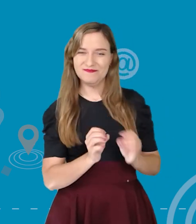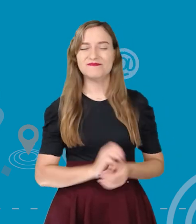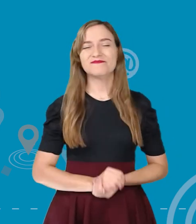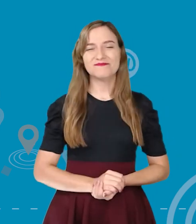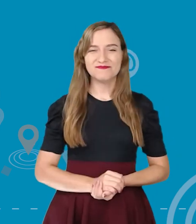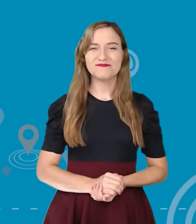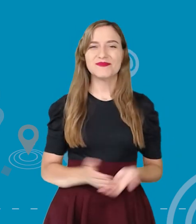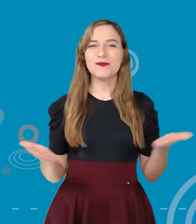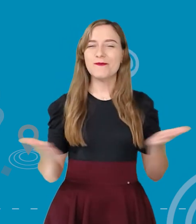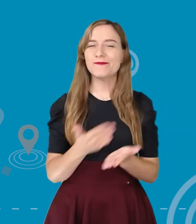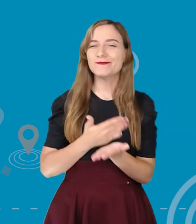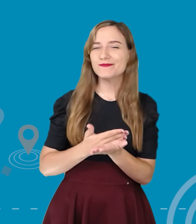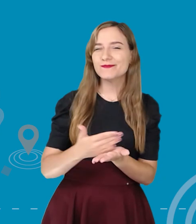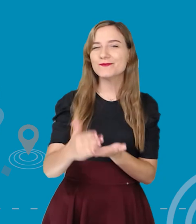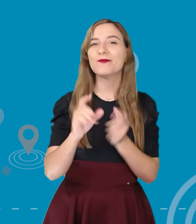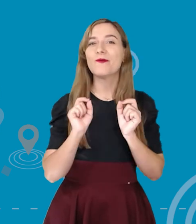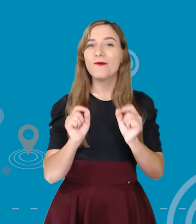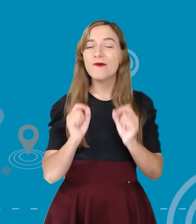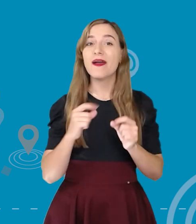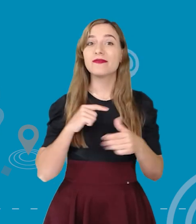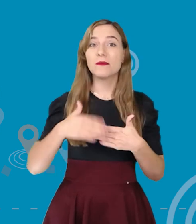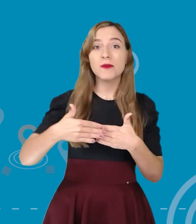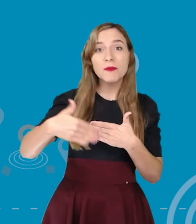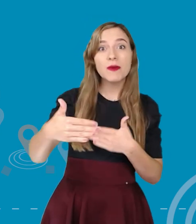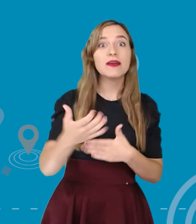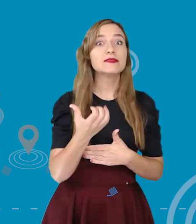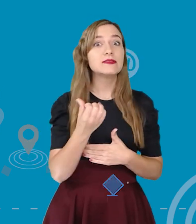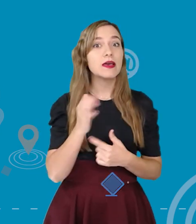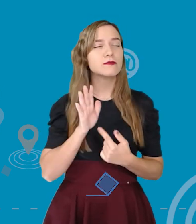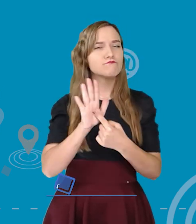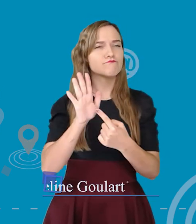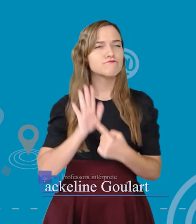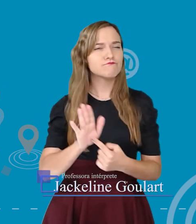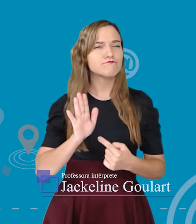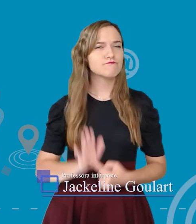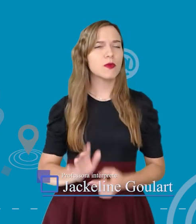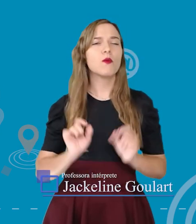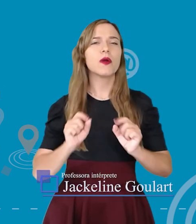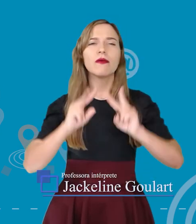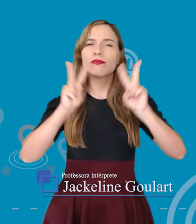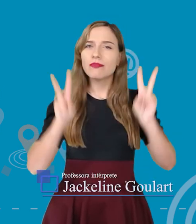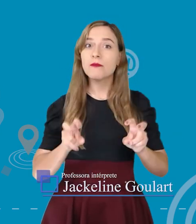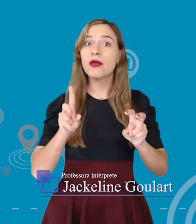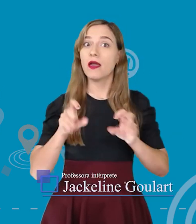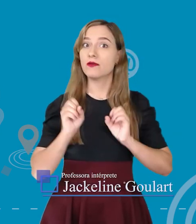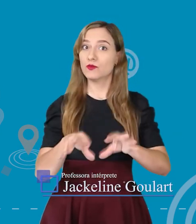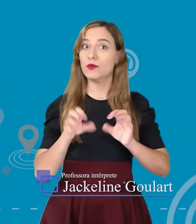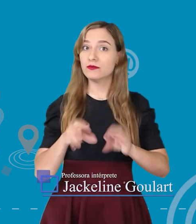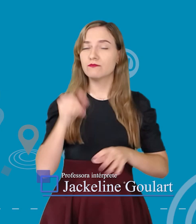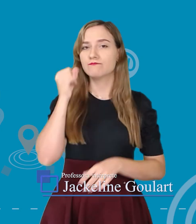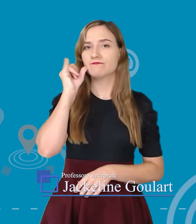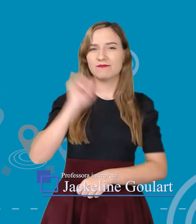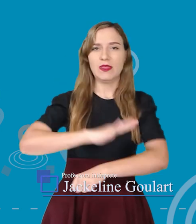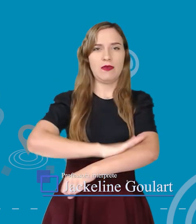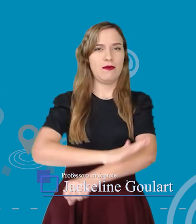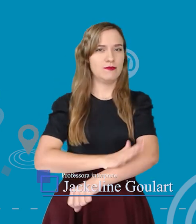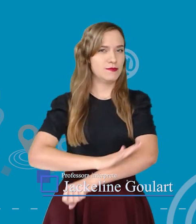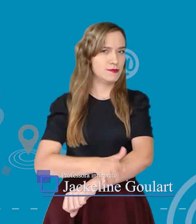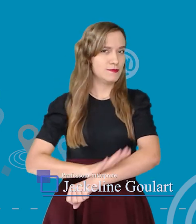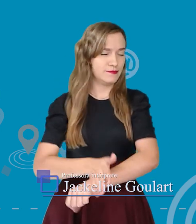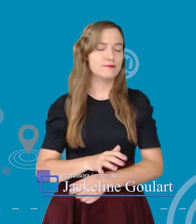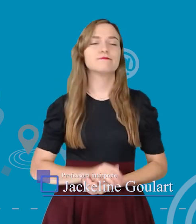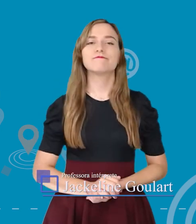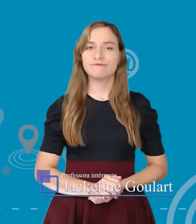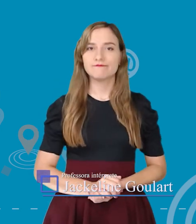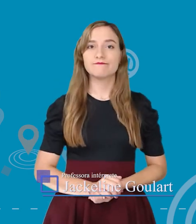começaremos uma série de seis episódios sobre educação antirracista. O racismo